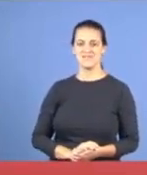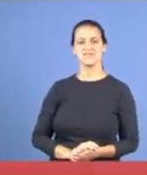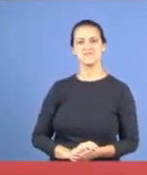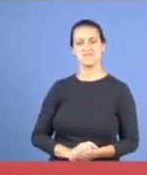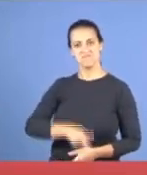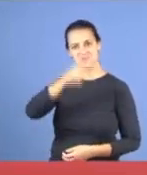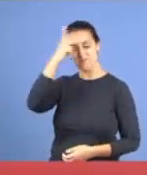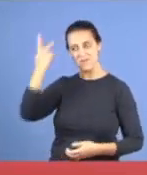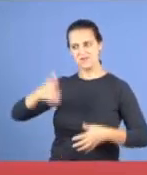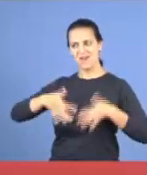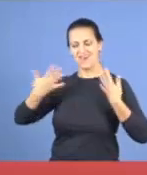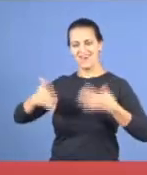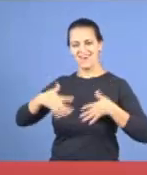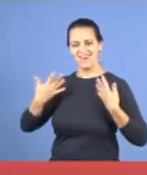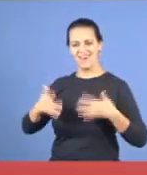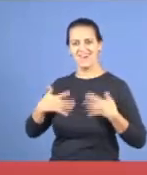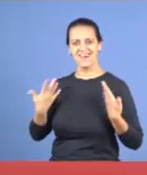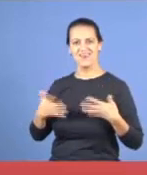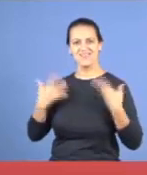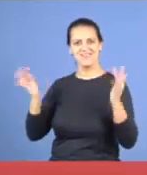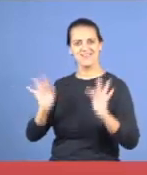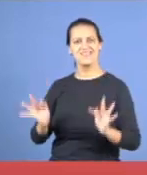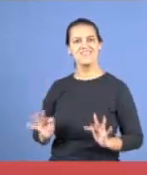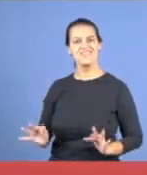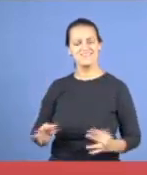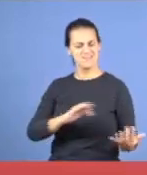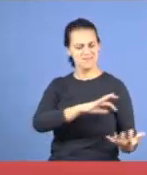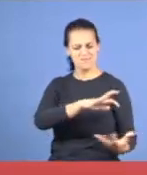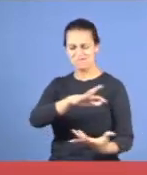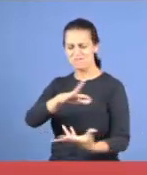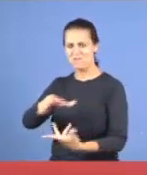está animado, Deus está fazendo isso, no mundo inteiro,